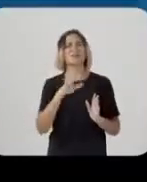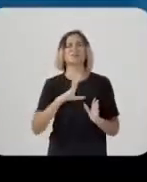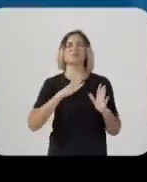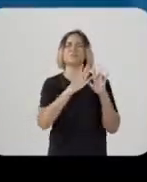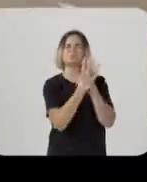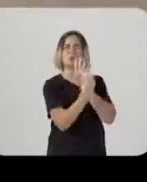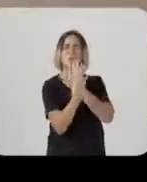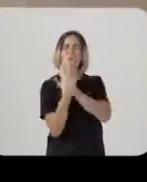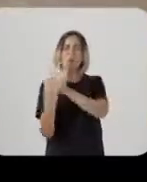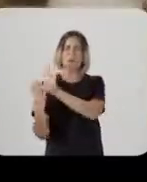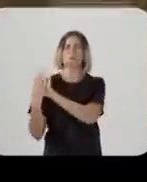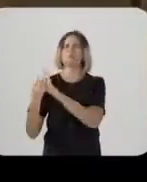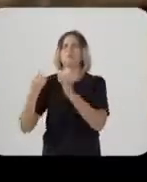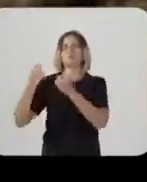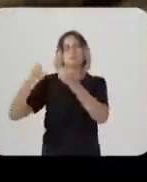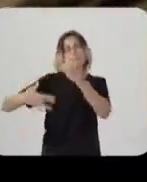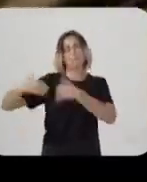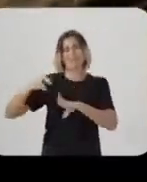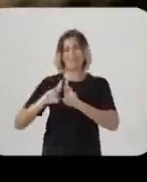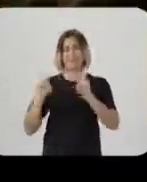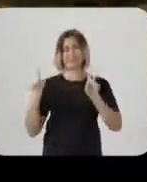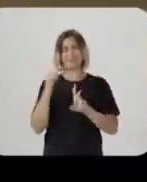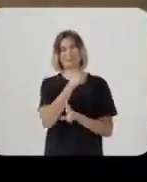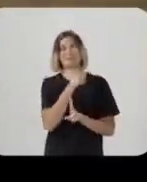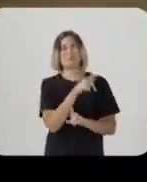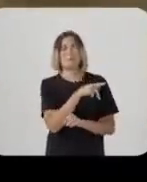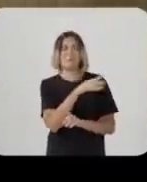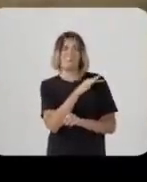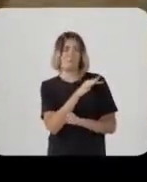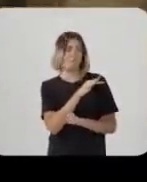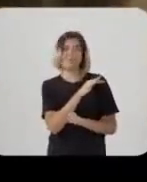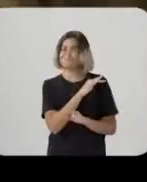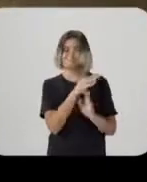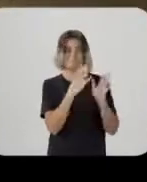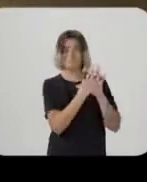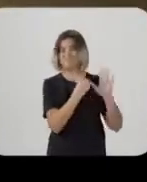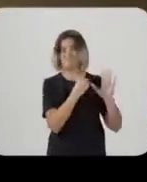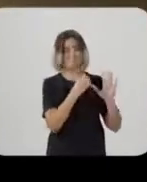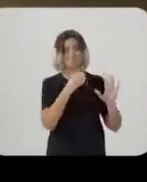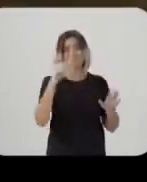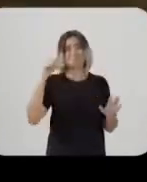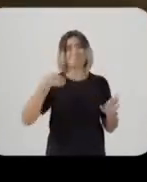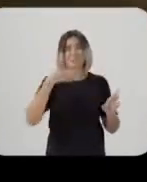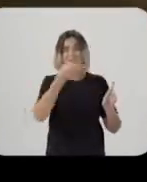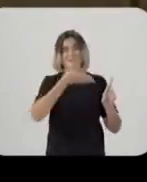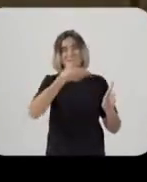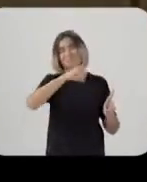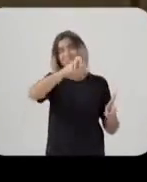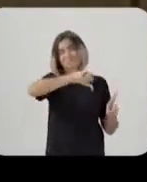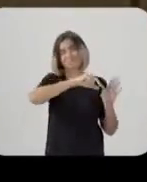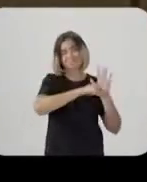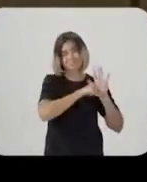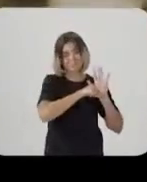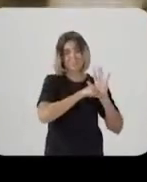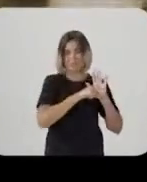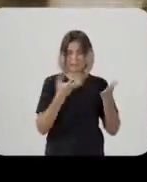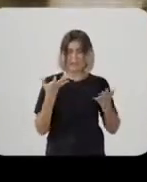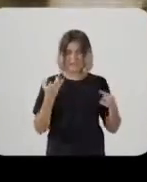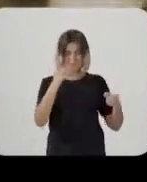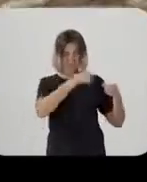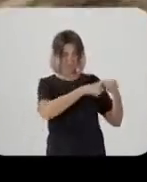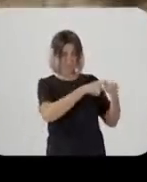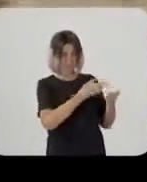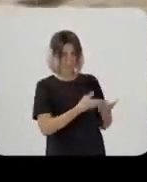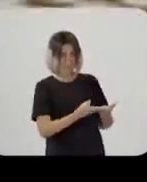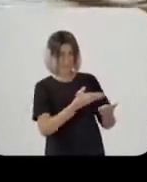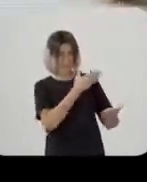outros exemplos para contar. Diferente do PT, que só dava mau exemplo. Será que alguém ia querer isso aí de